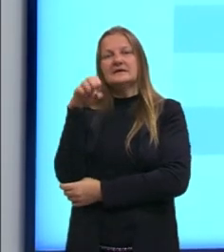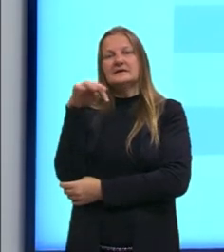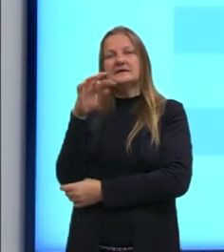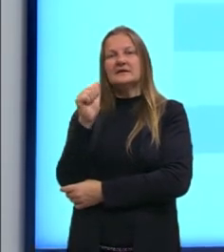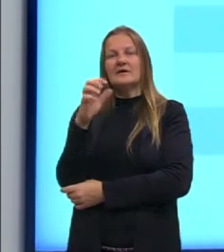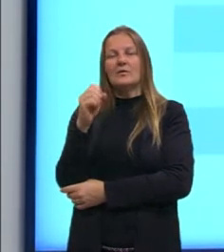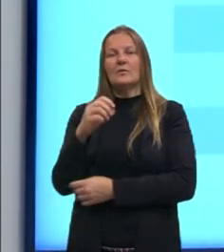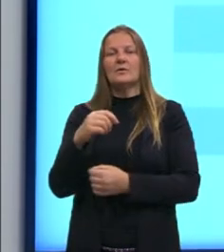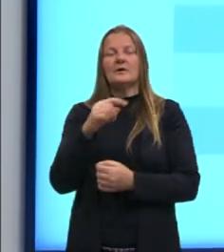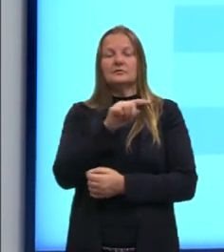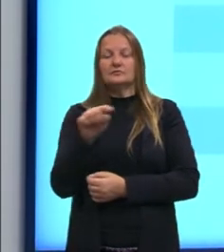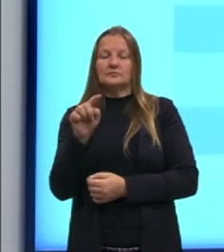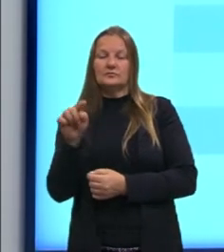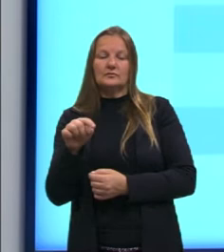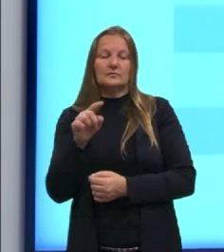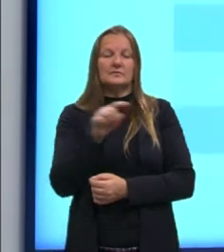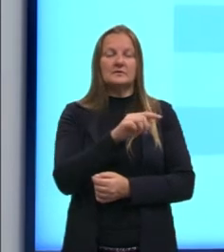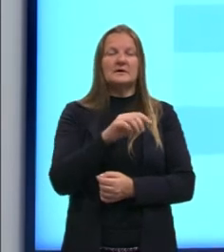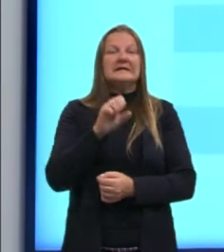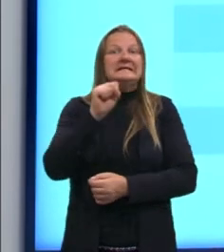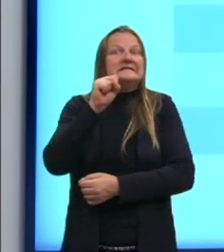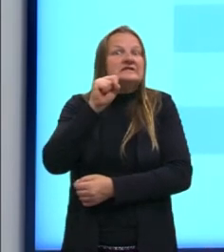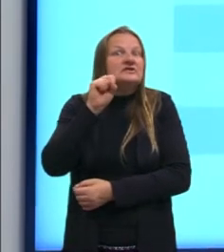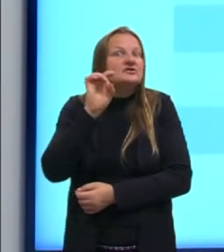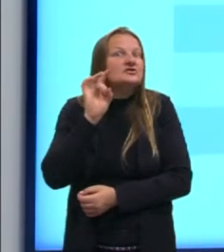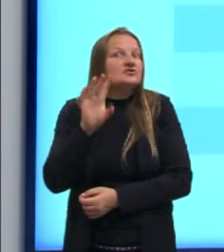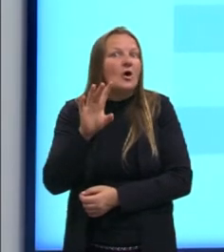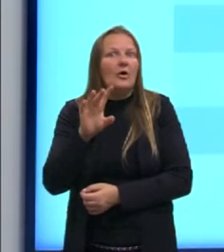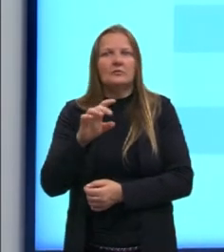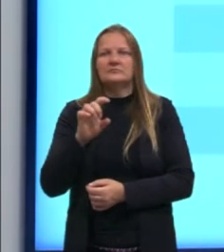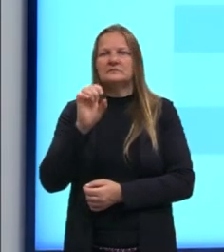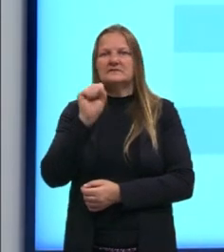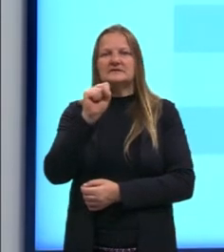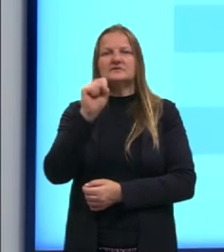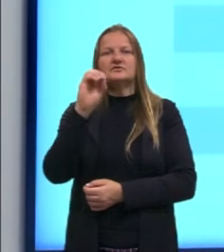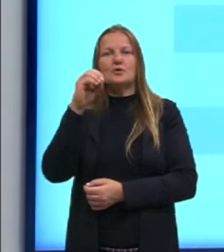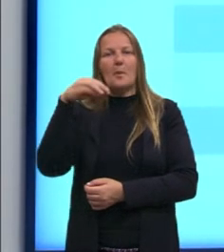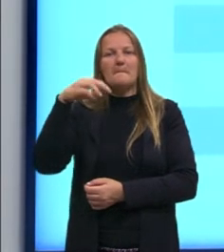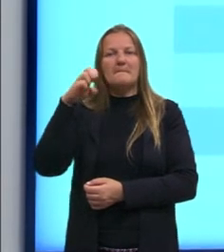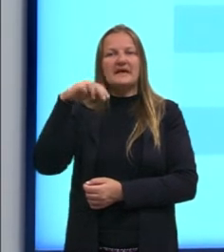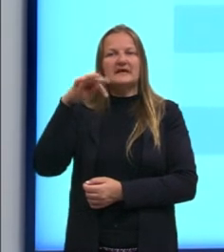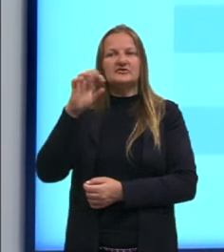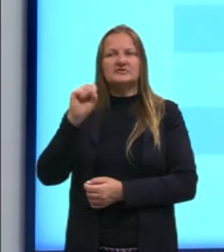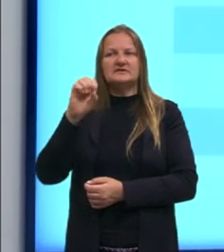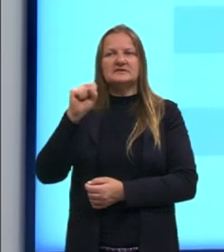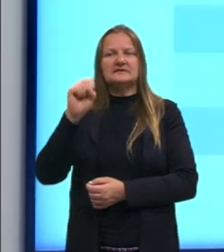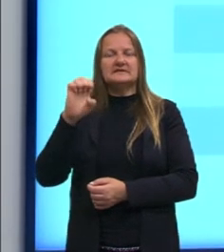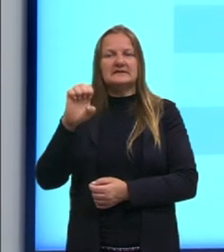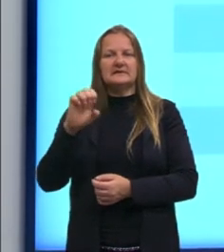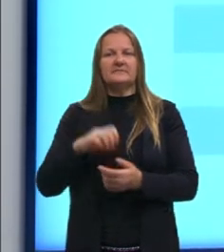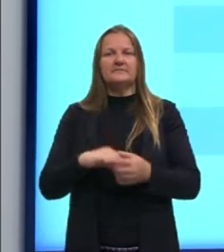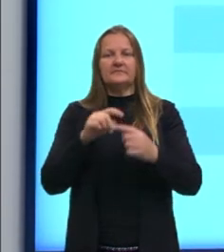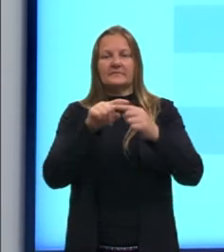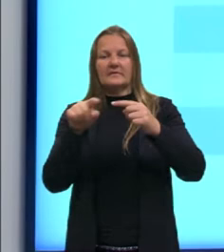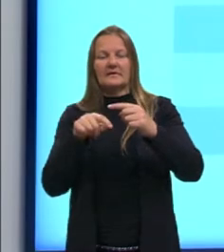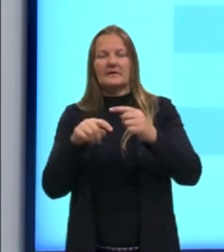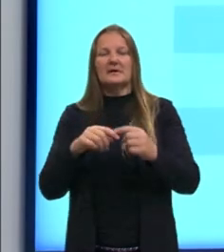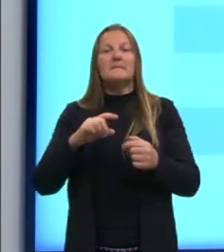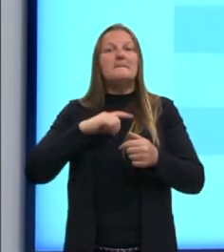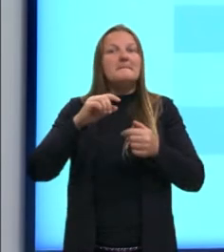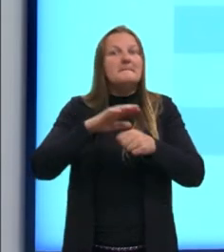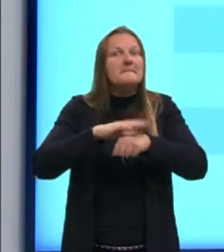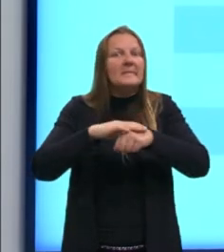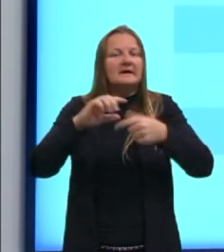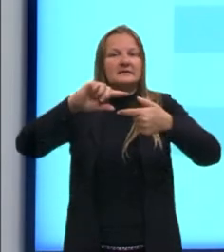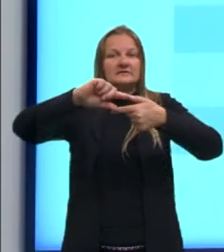E o bicondicional é o C e somente C. E na matemática, principalmente na parte da geometria, nós